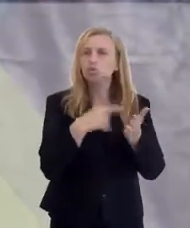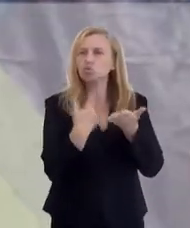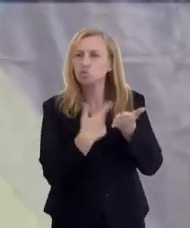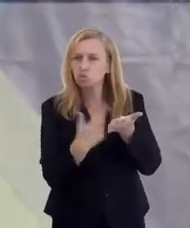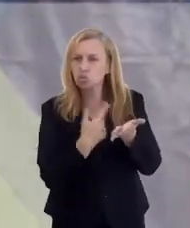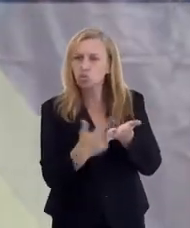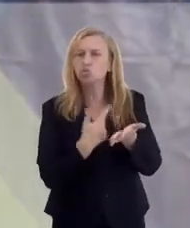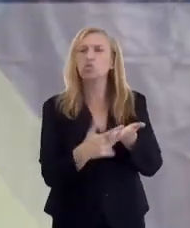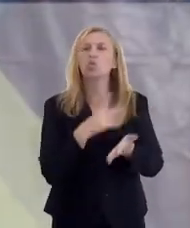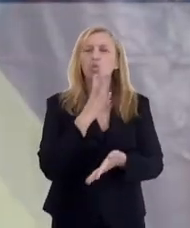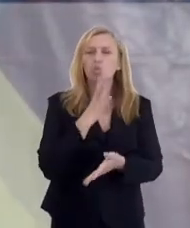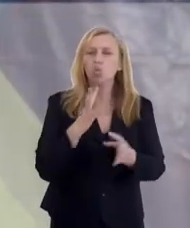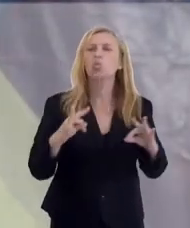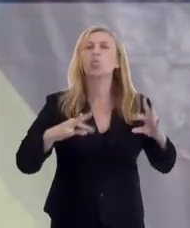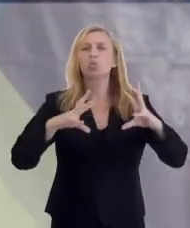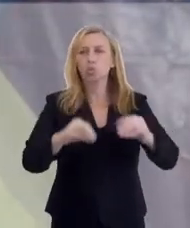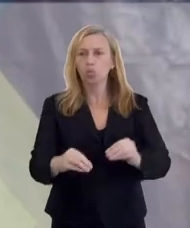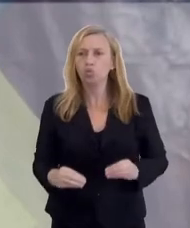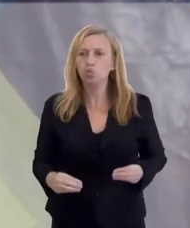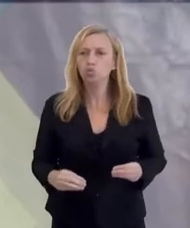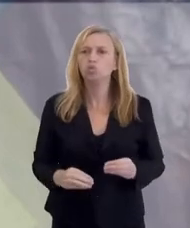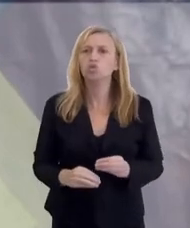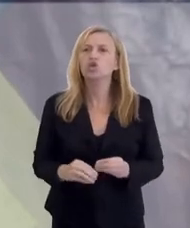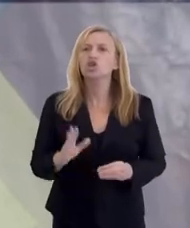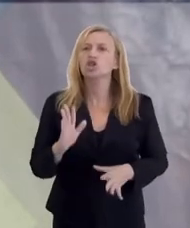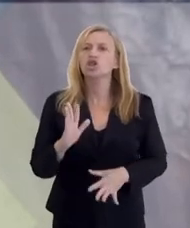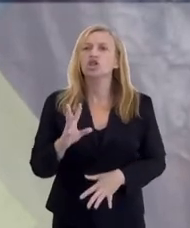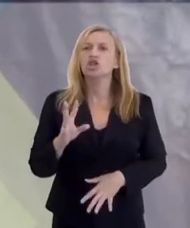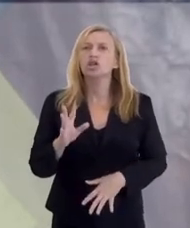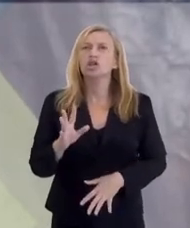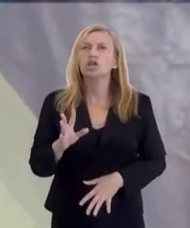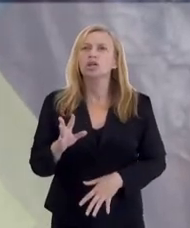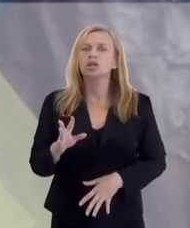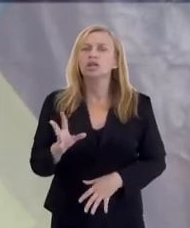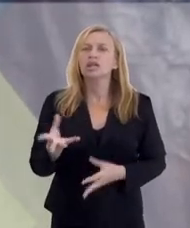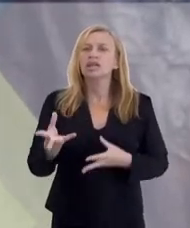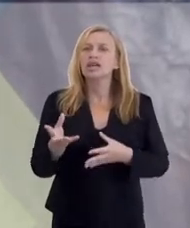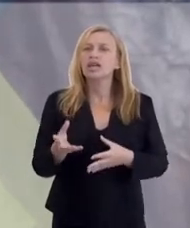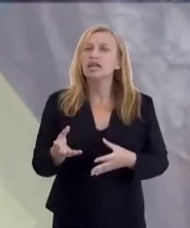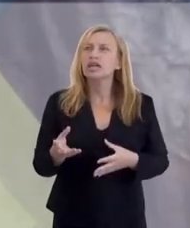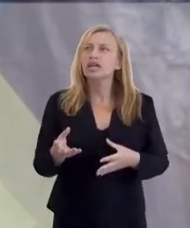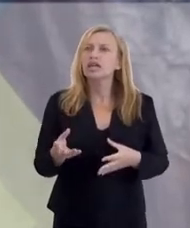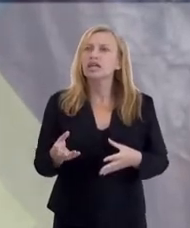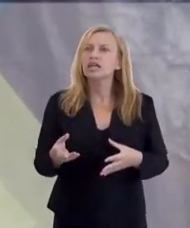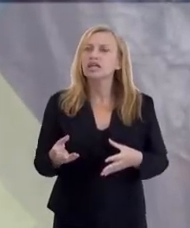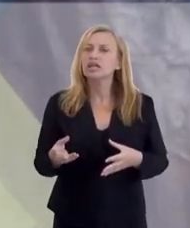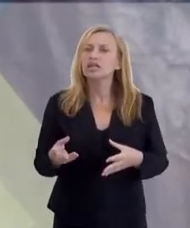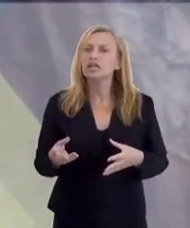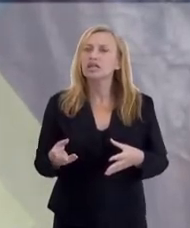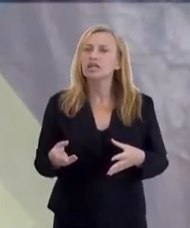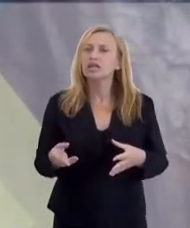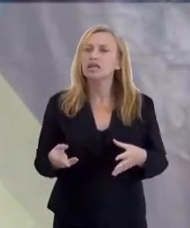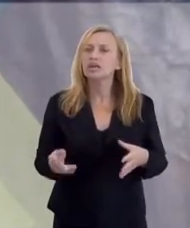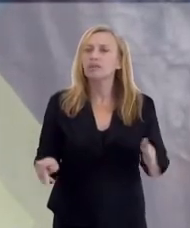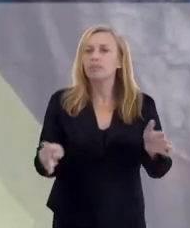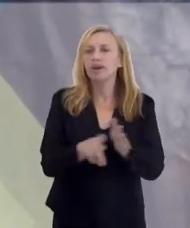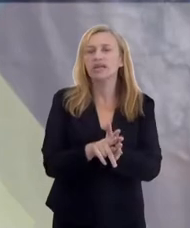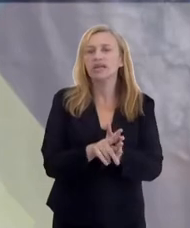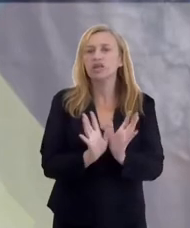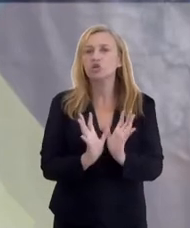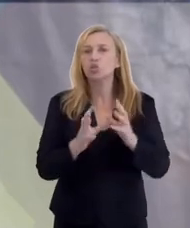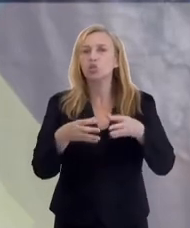obras, ele já conhecia todas essas obras que eu citei, ele já veio dentro desse corpo